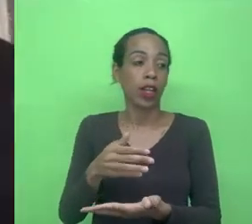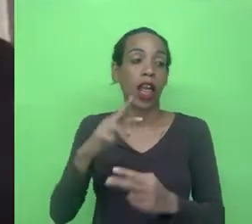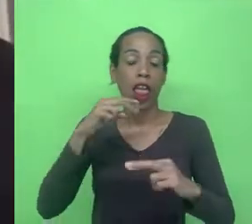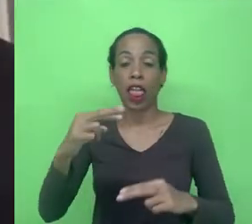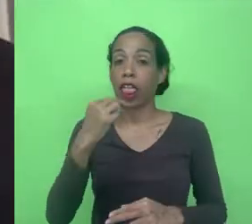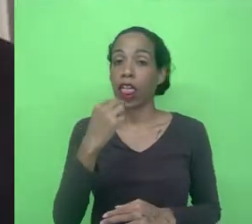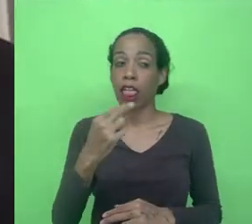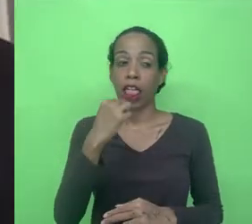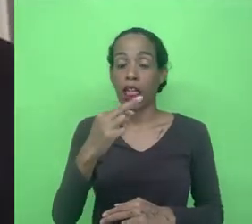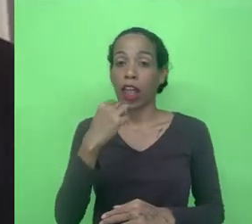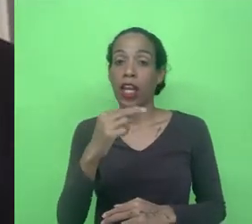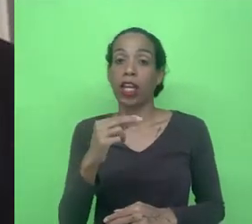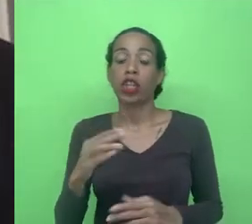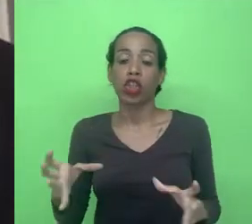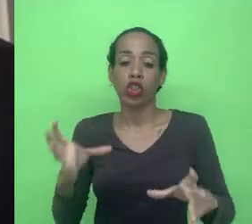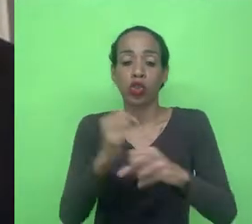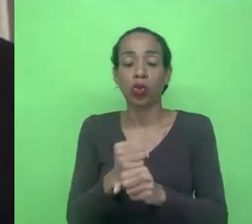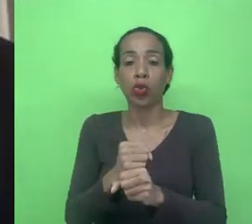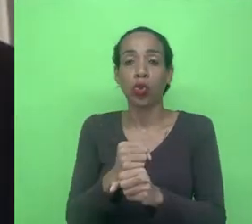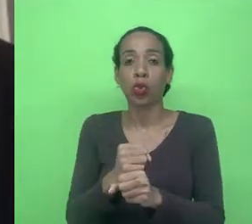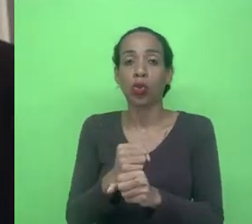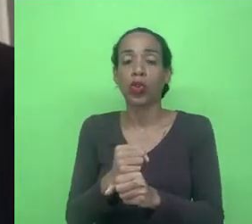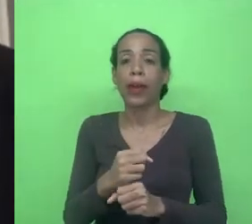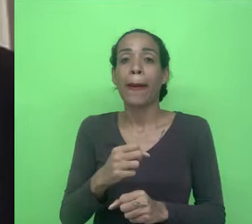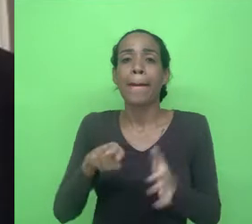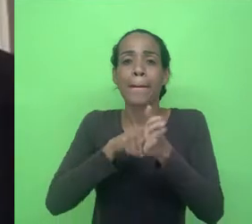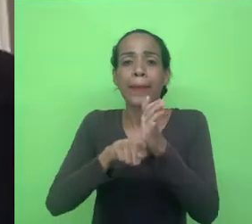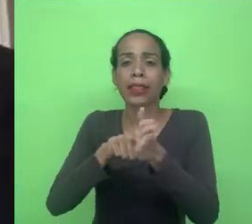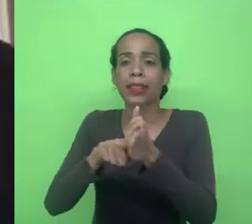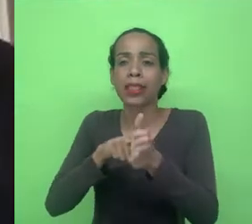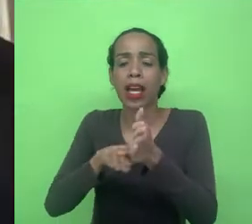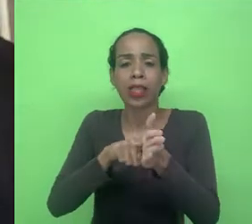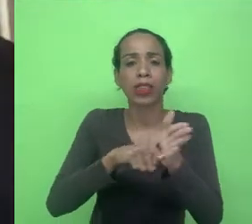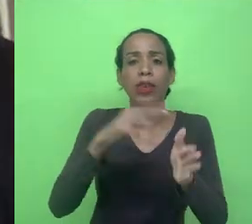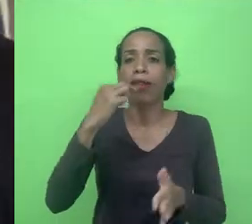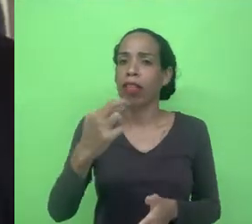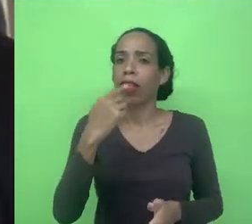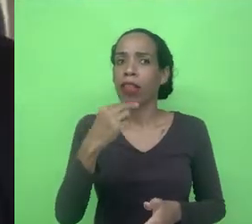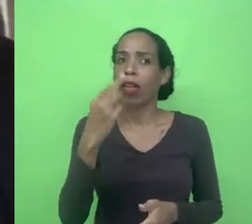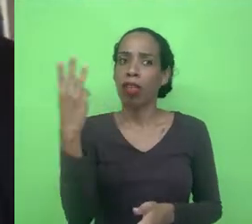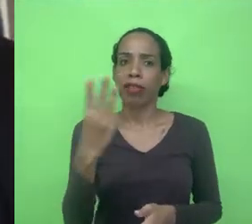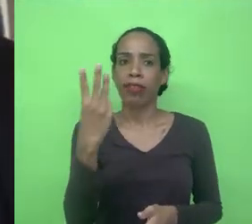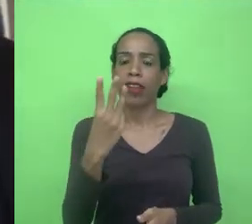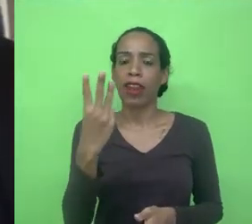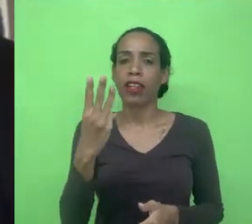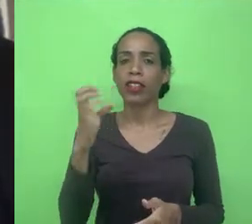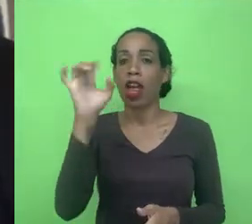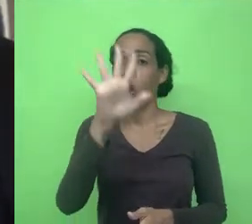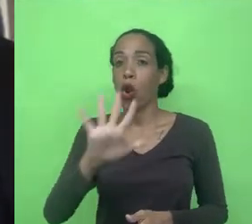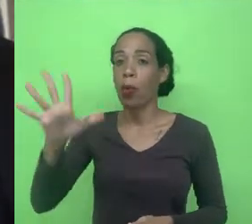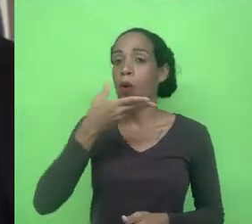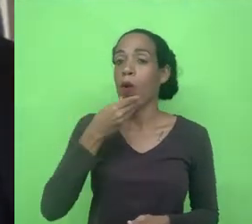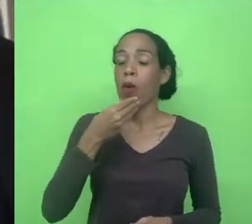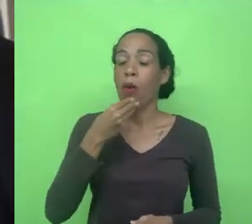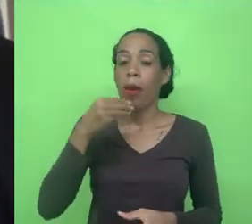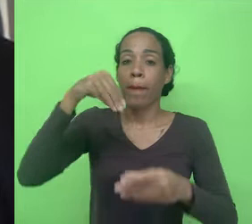São dos pesquisadores Rose Van Dijk, Thomas Power e Martin De Waal. São três europeus, da Inglaterra